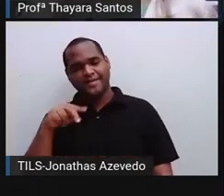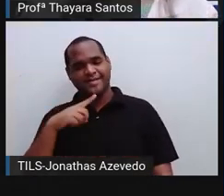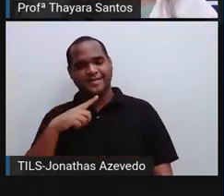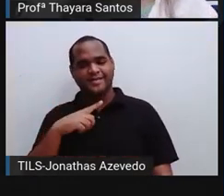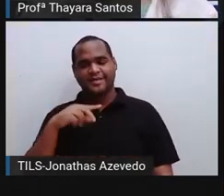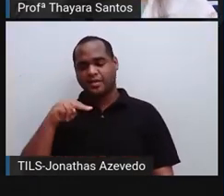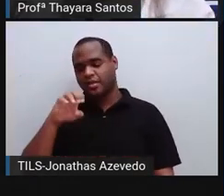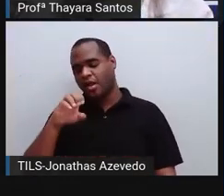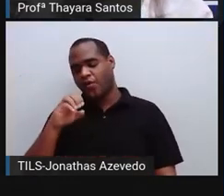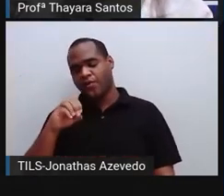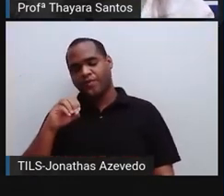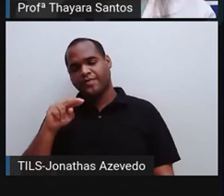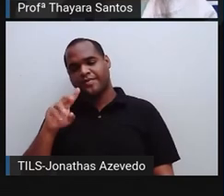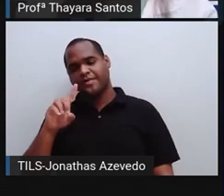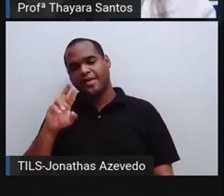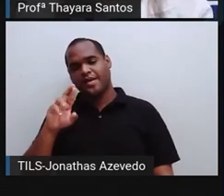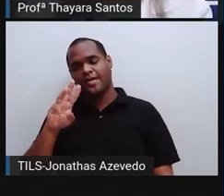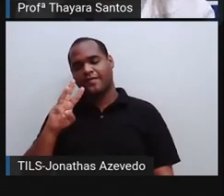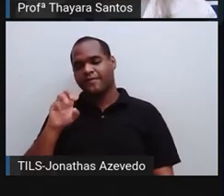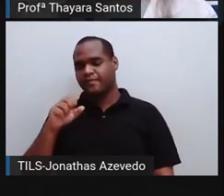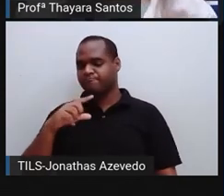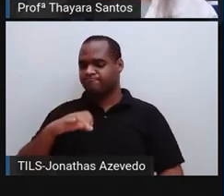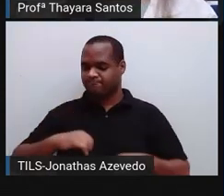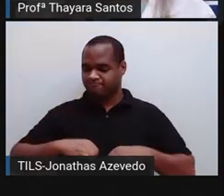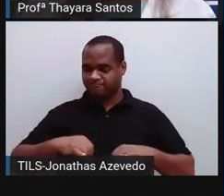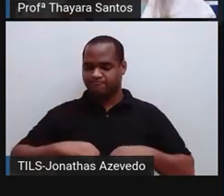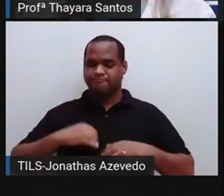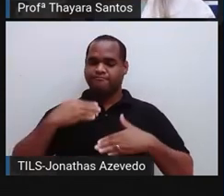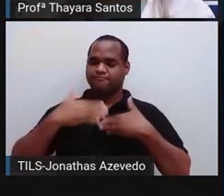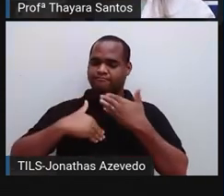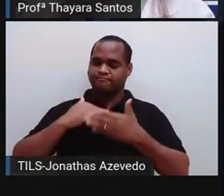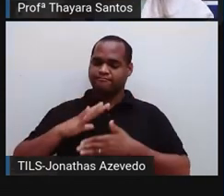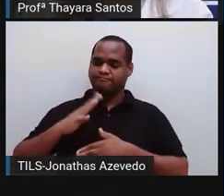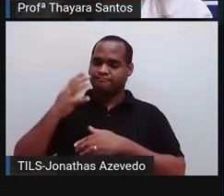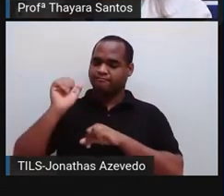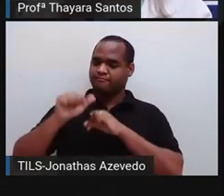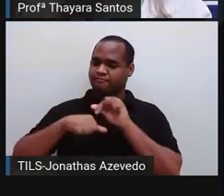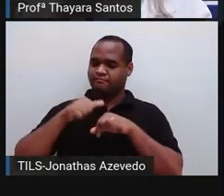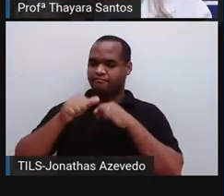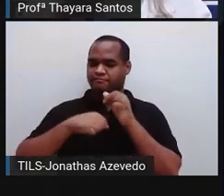neodarwinismo, porque ela sofreu algumas alterações aí ao longo do tempo.